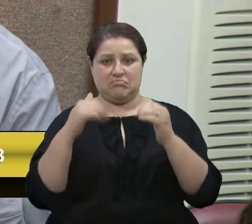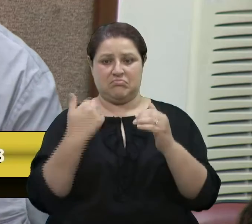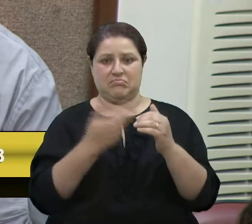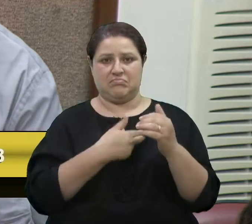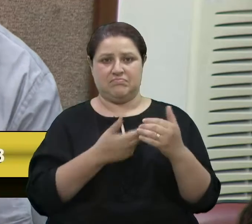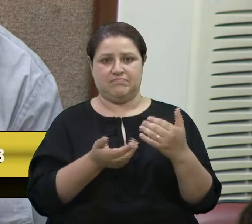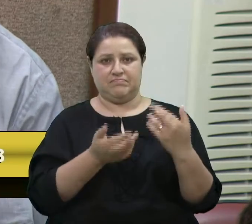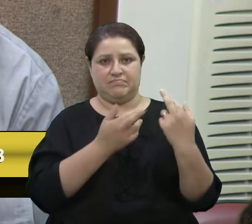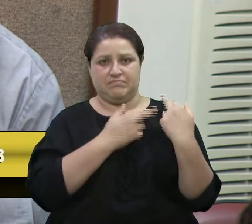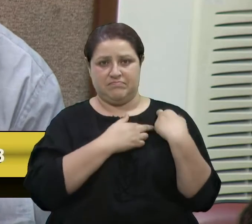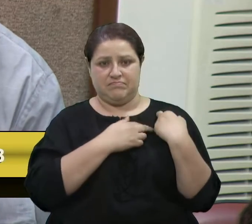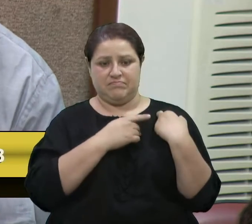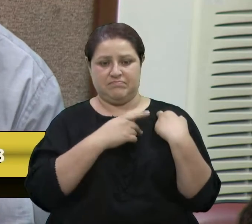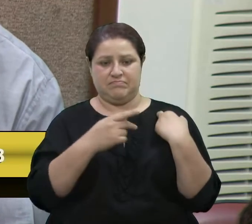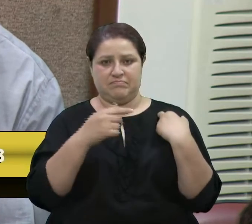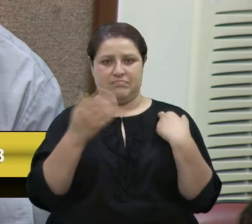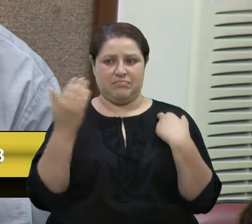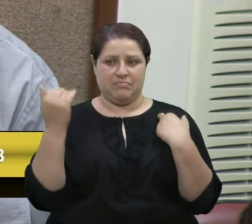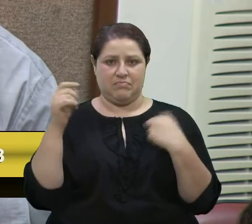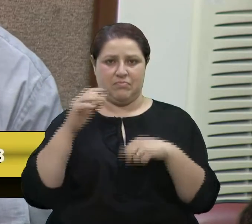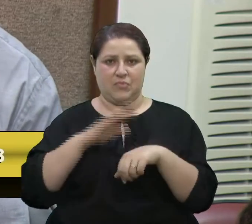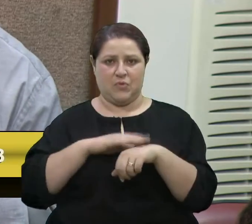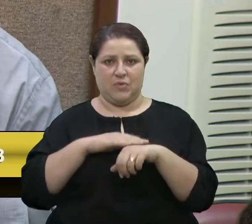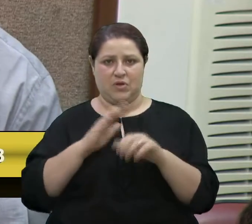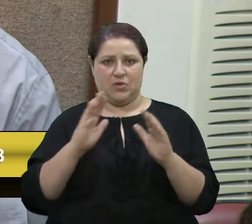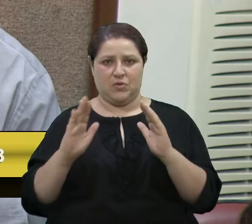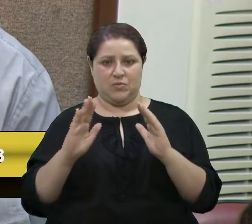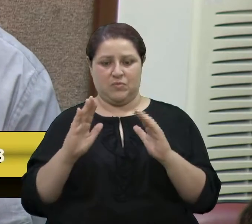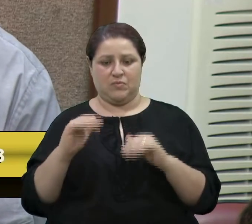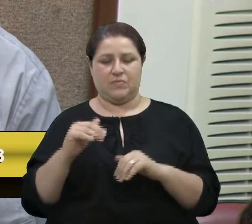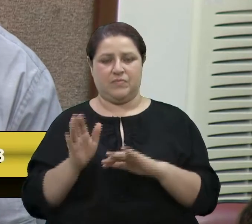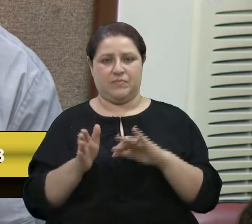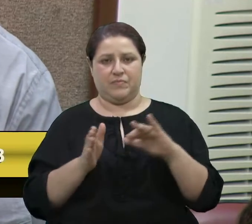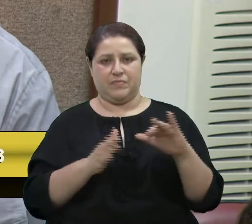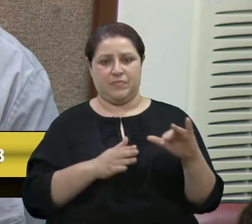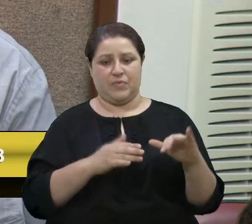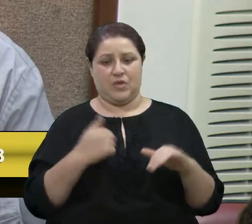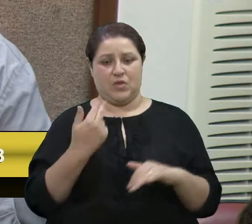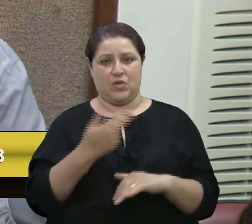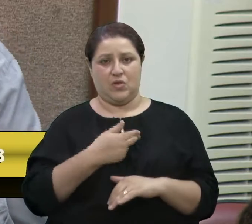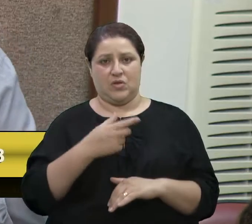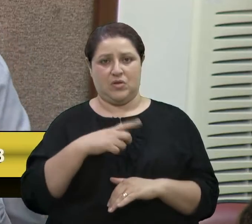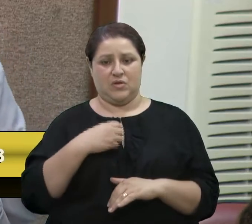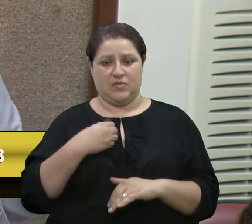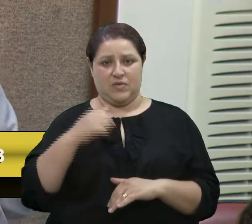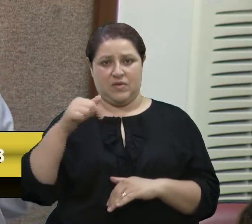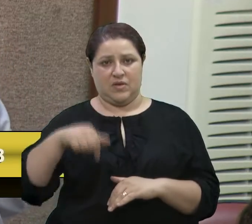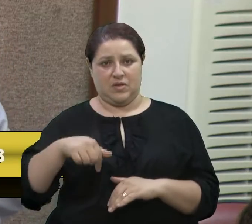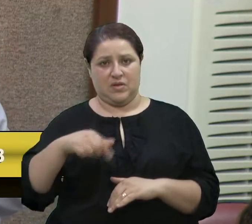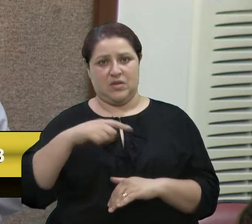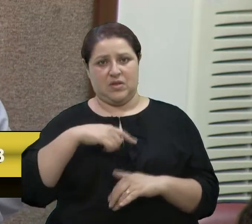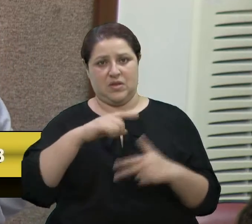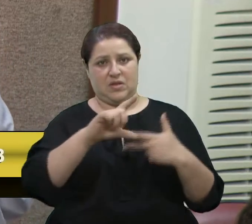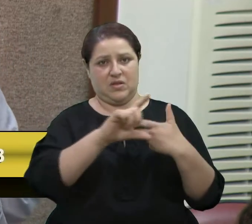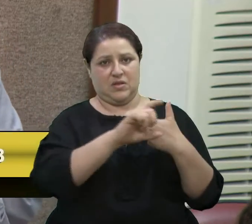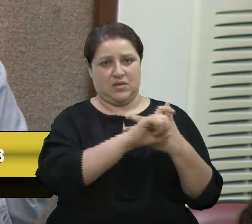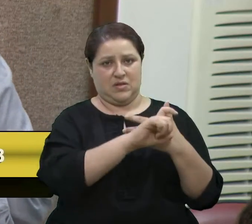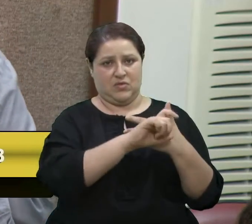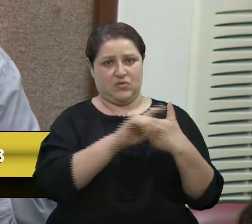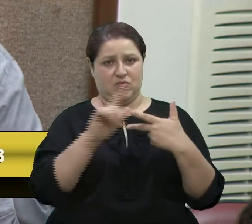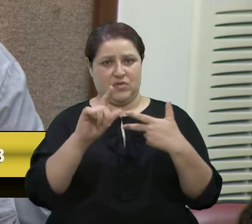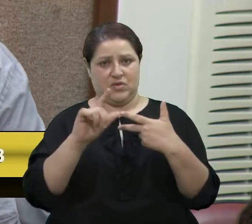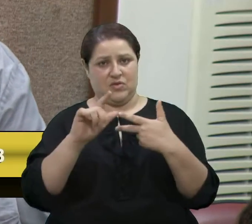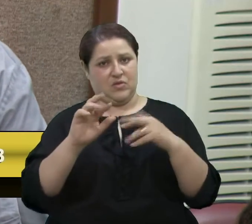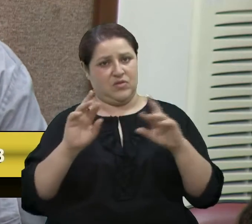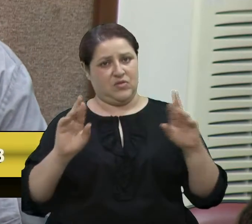presidente naquele momento. Então, assim, quando a gente está aqui na casa, os poderes são totalmente diferentes. Aqui no